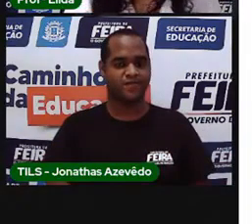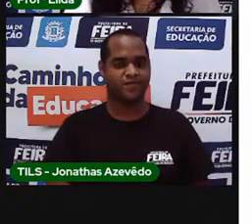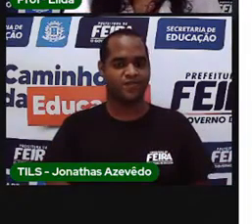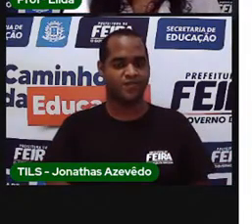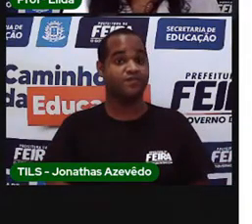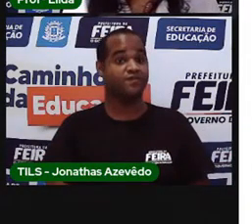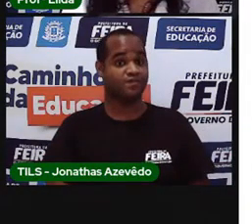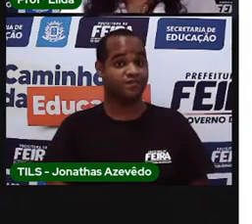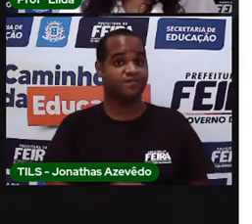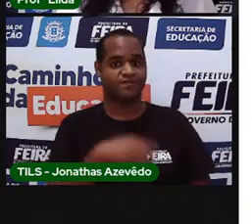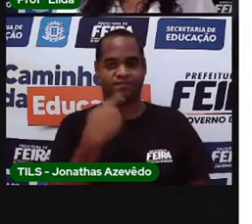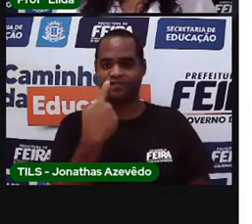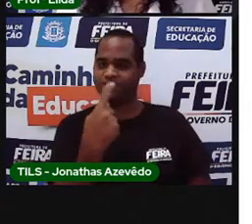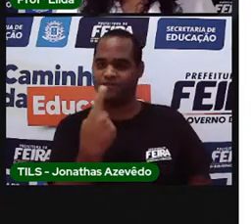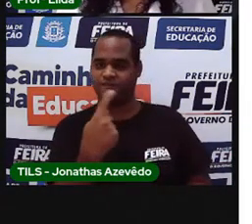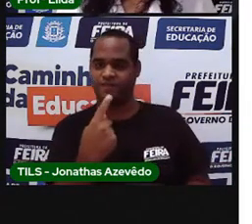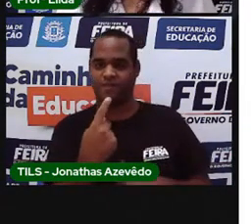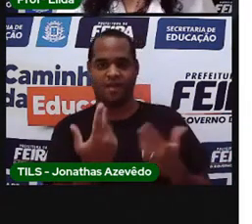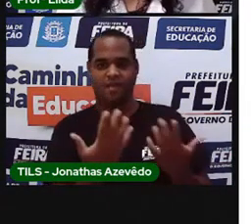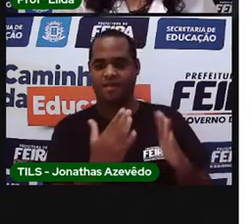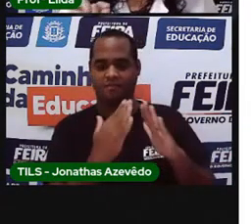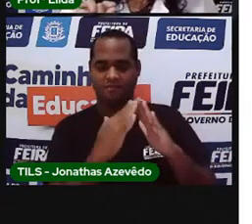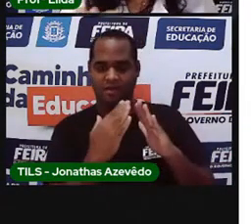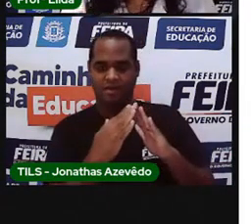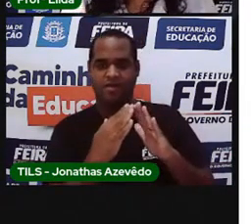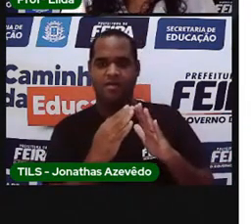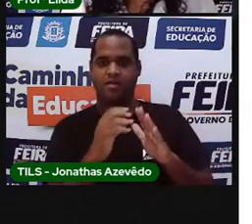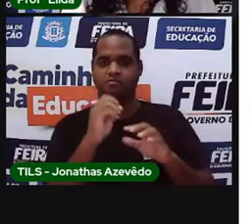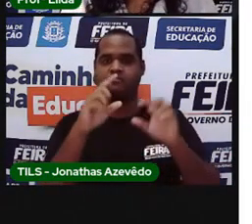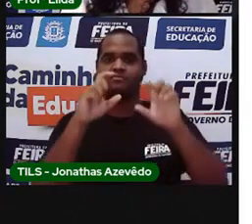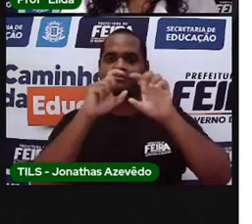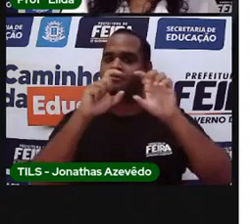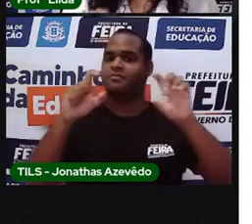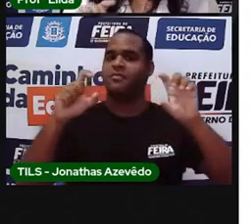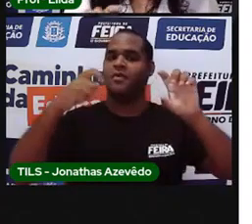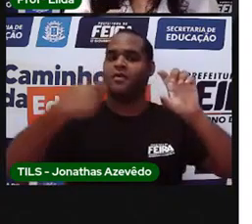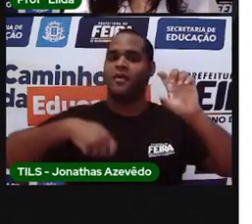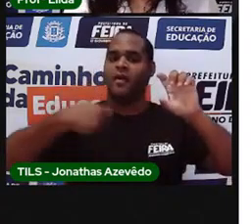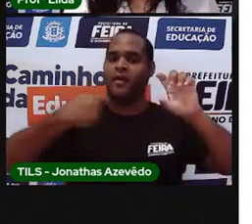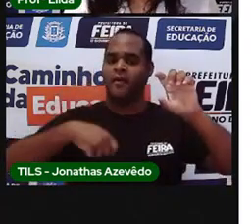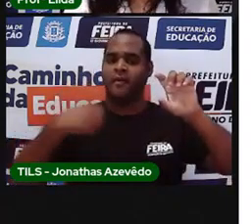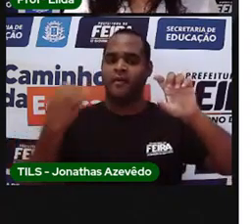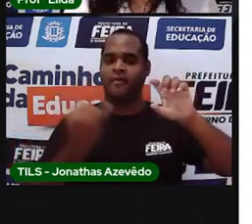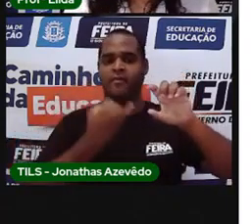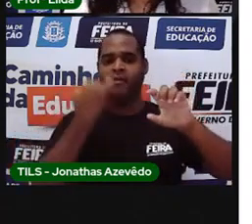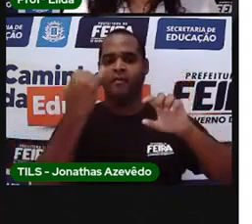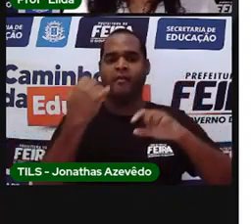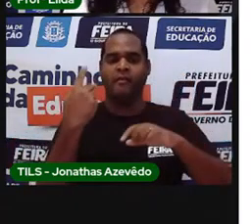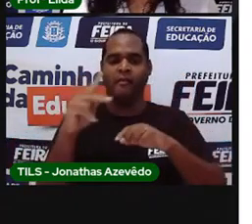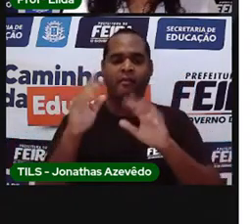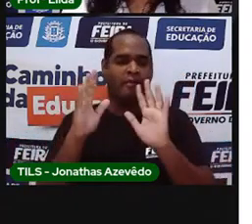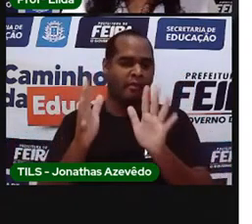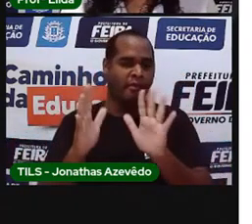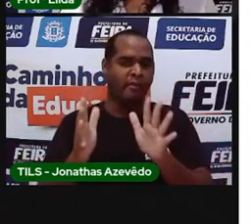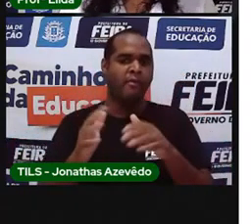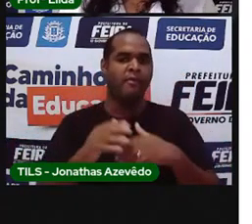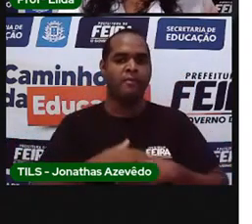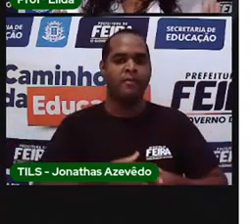Na sua atividade do percurso, o cabeçalho já está na sua atividade.